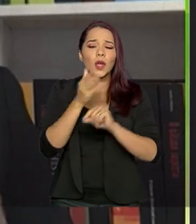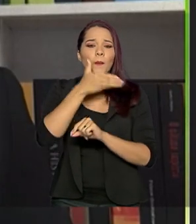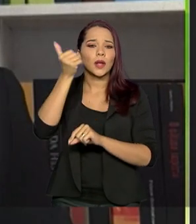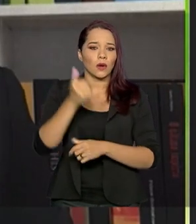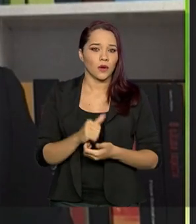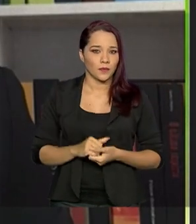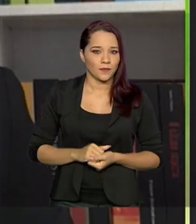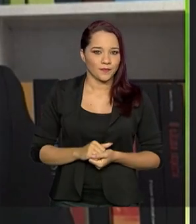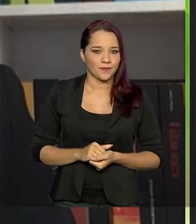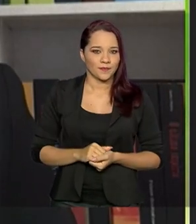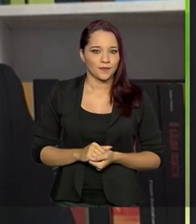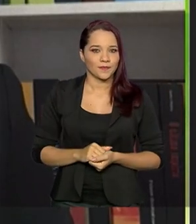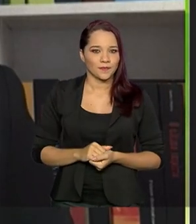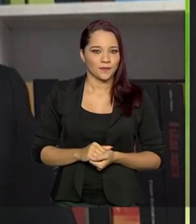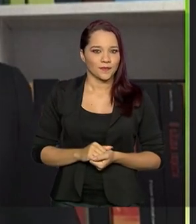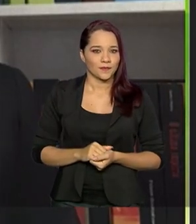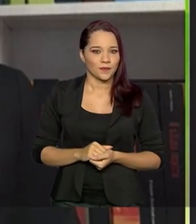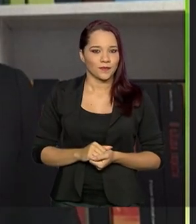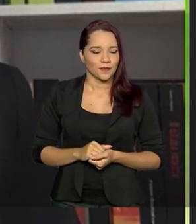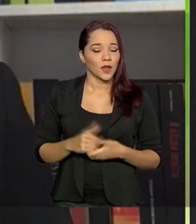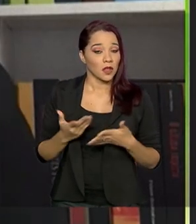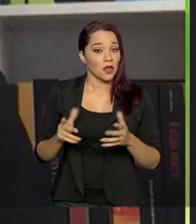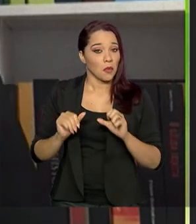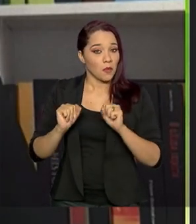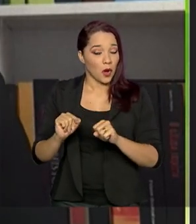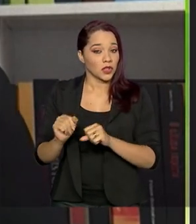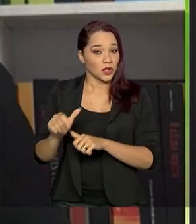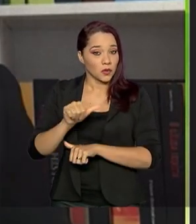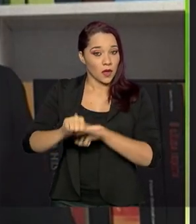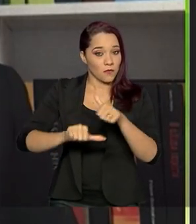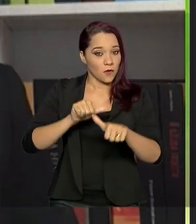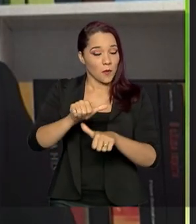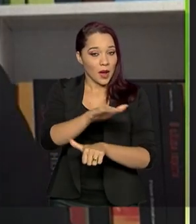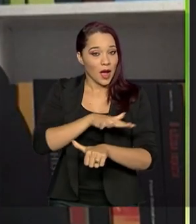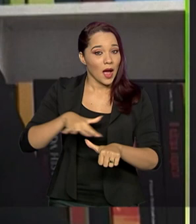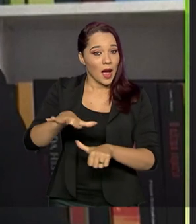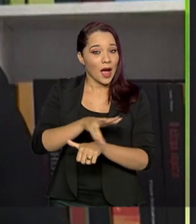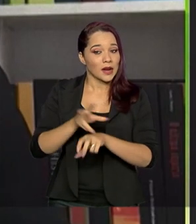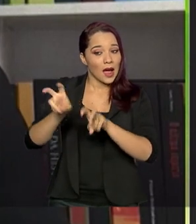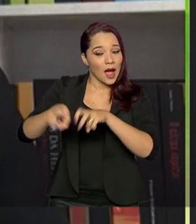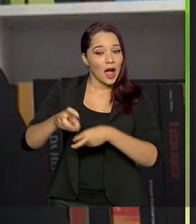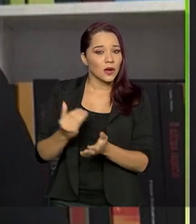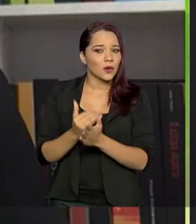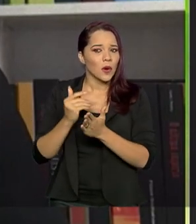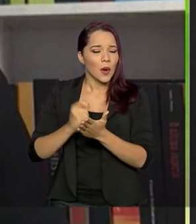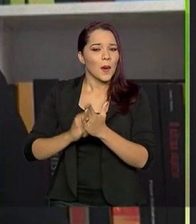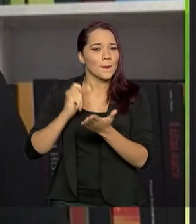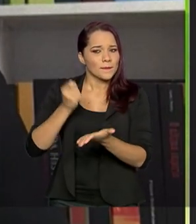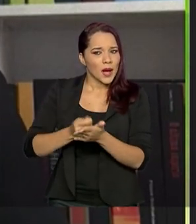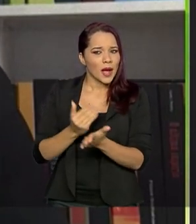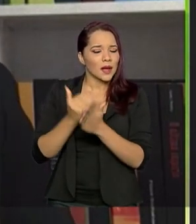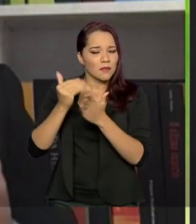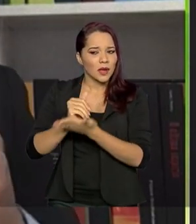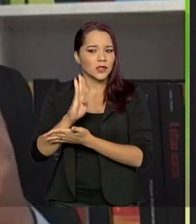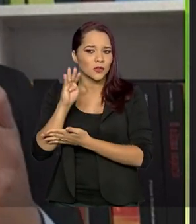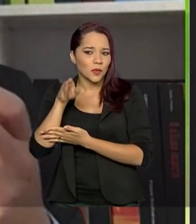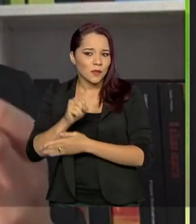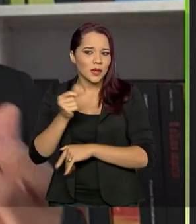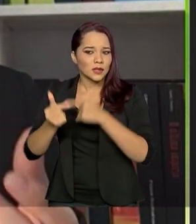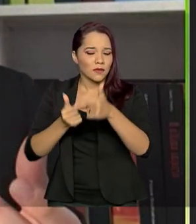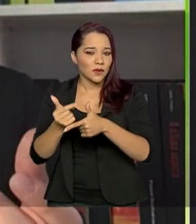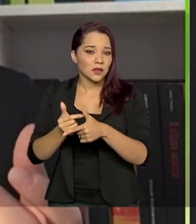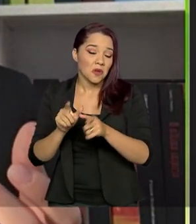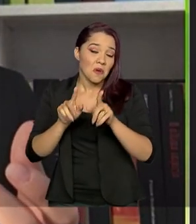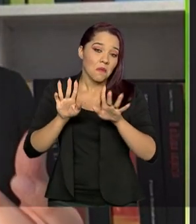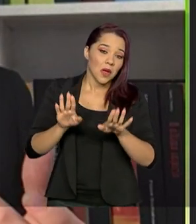o seu trade-off. Ou seja, pode ser que numa reforma o setor agro pague um pouco mais sobre bens e serviços, mas pode ter